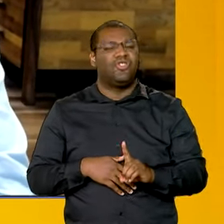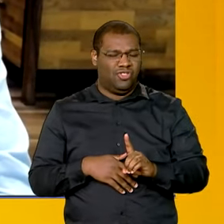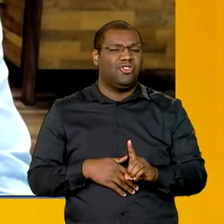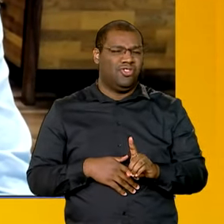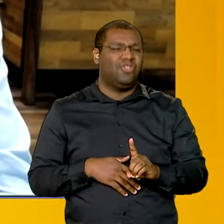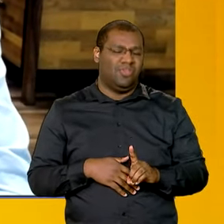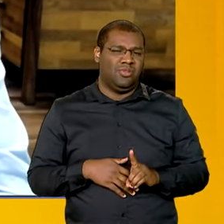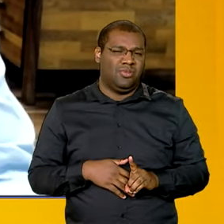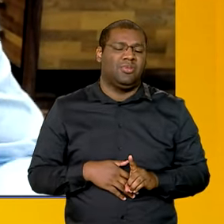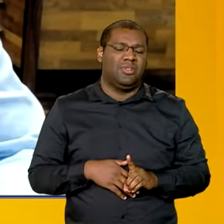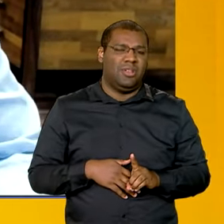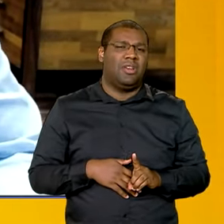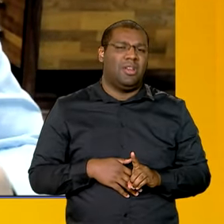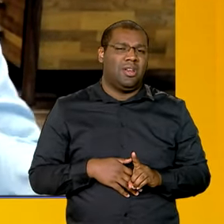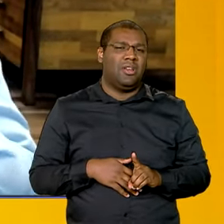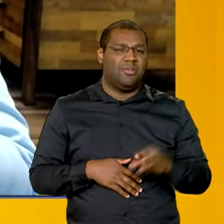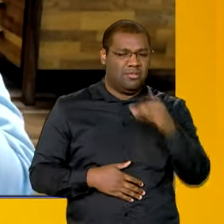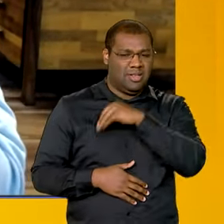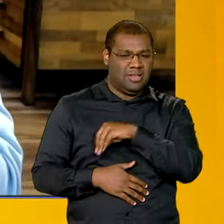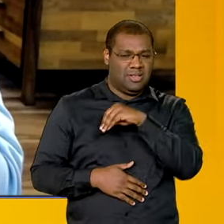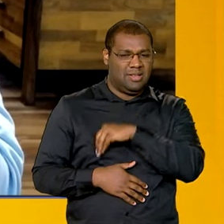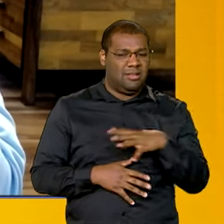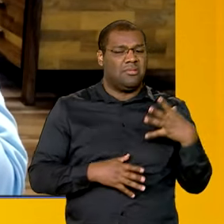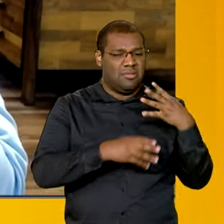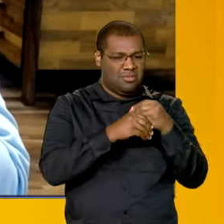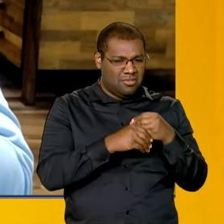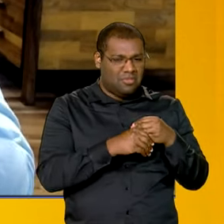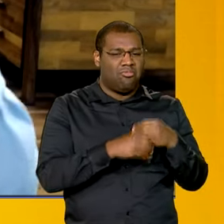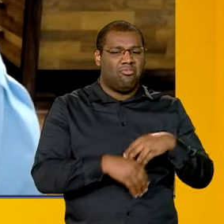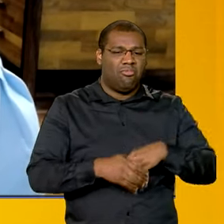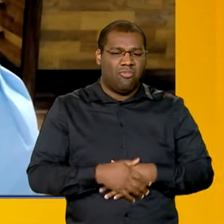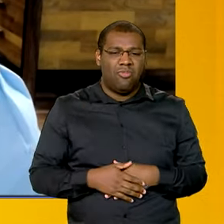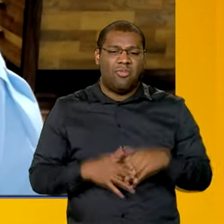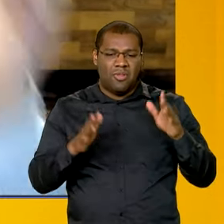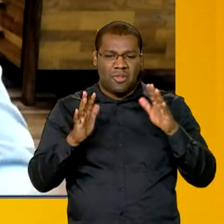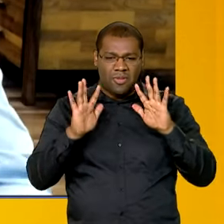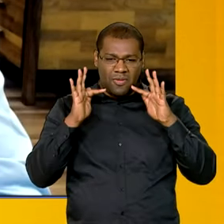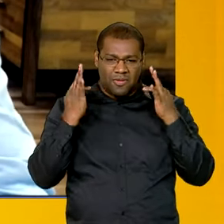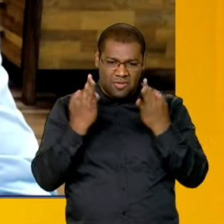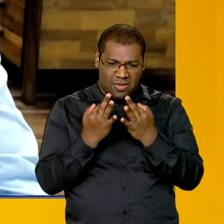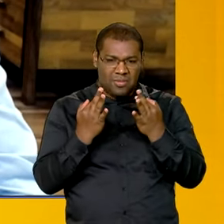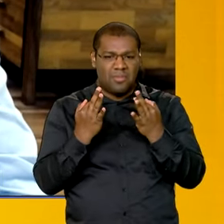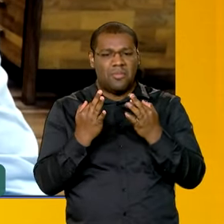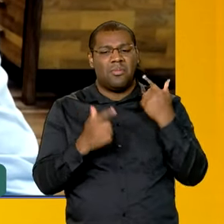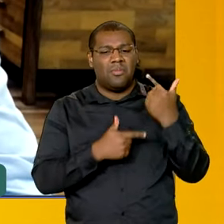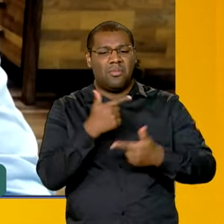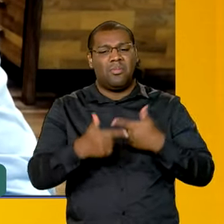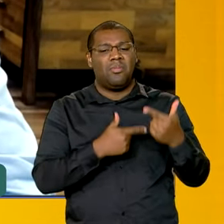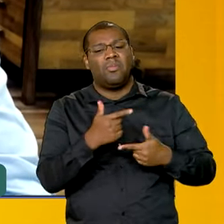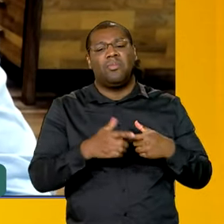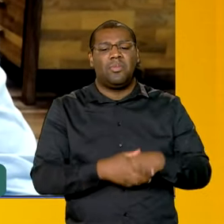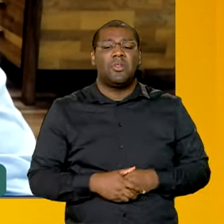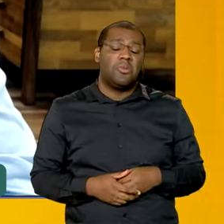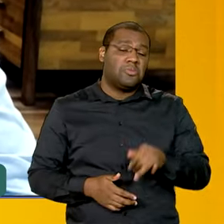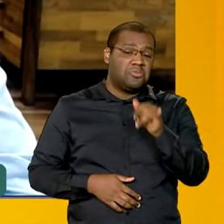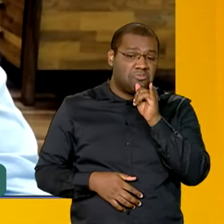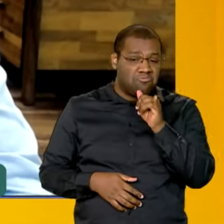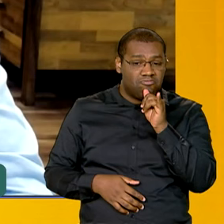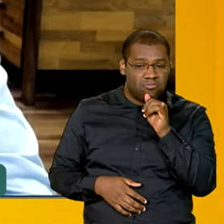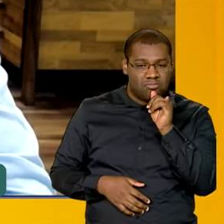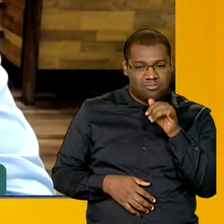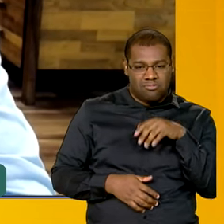acessar o abono. As famílias, o trabalhador que ganha um salário